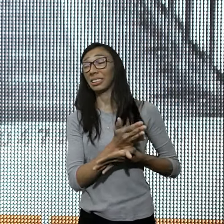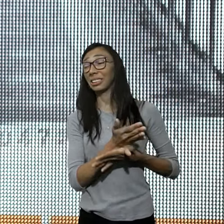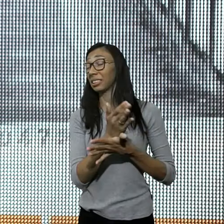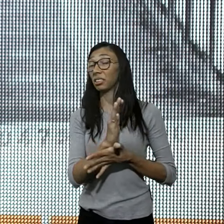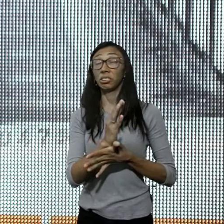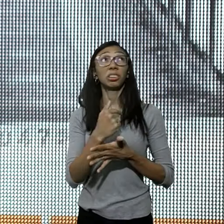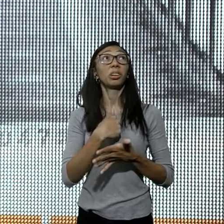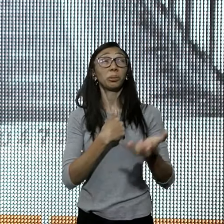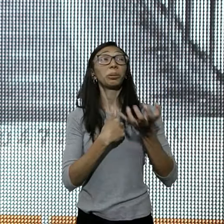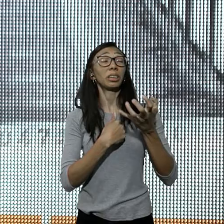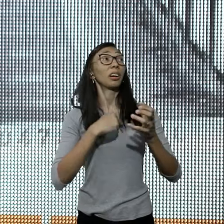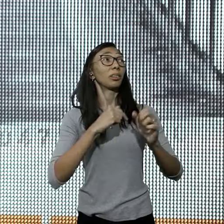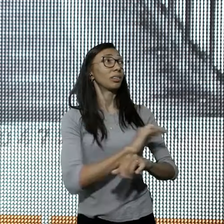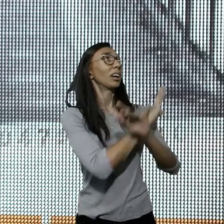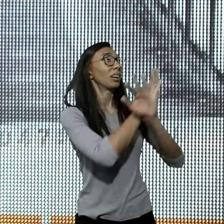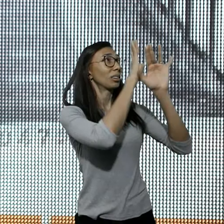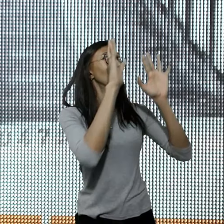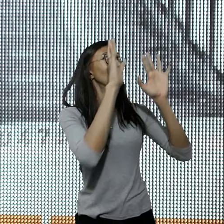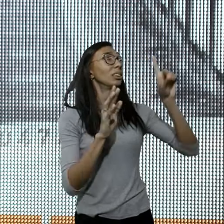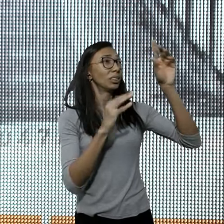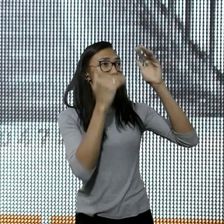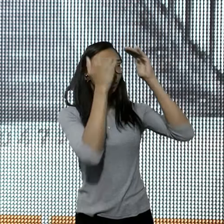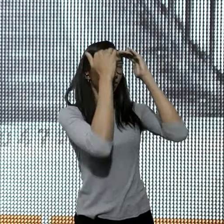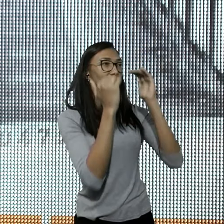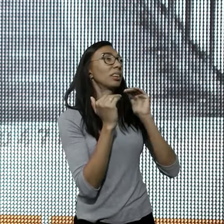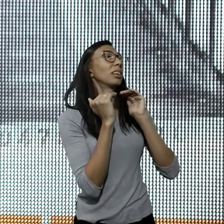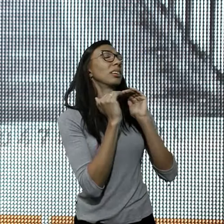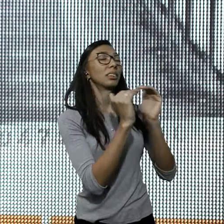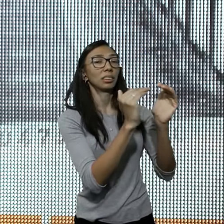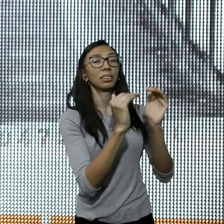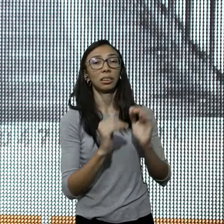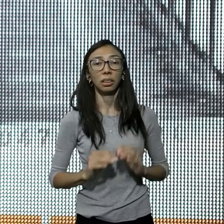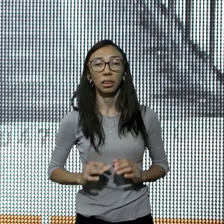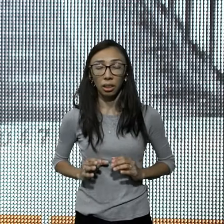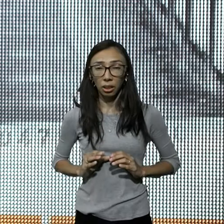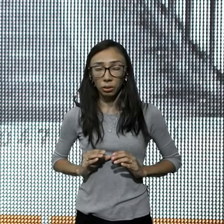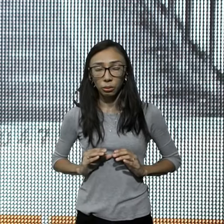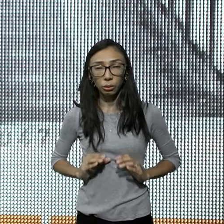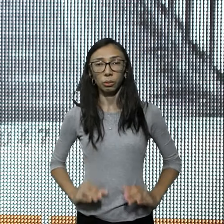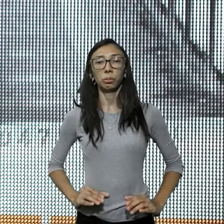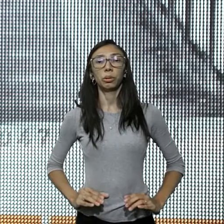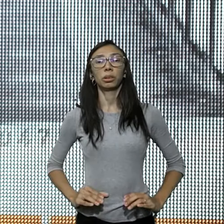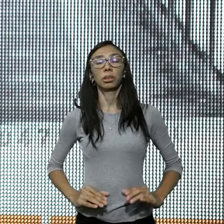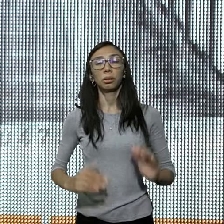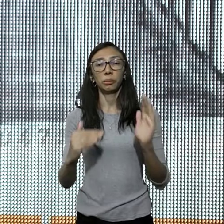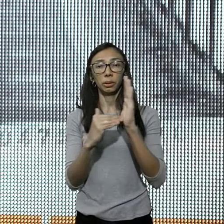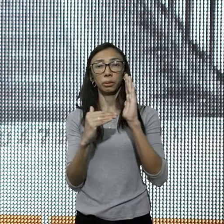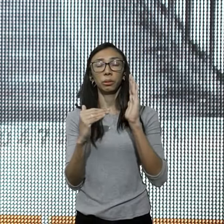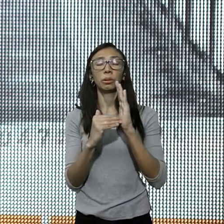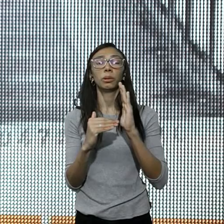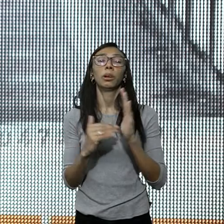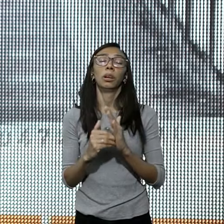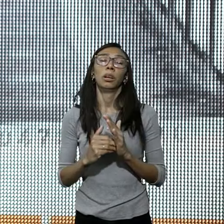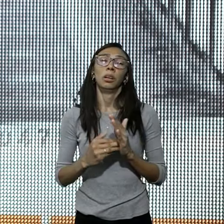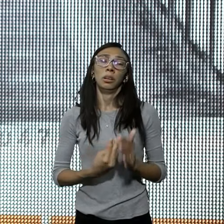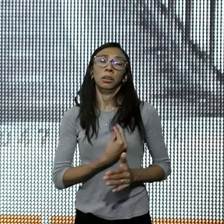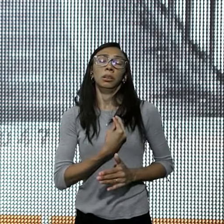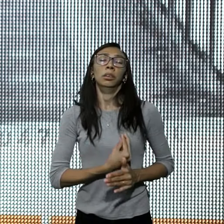glória dele, a quinta e última, atitude, para você viver, uma vida,